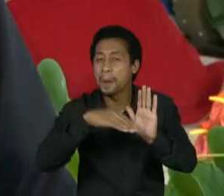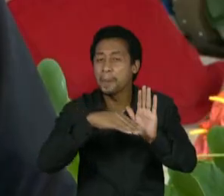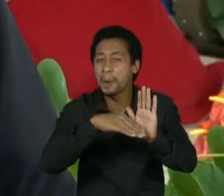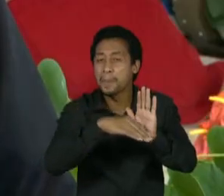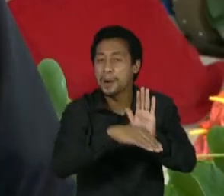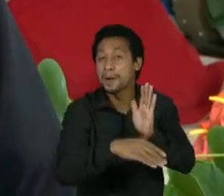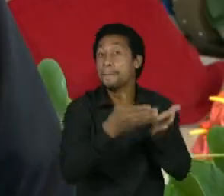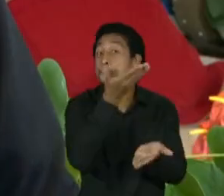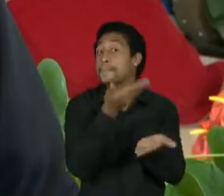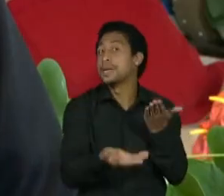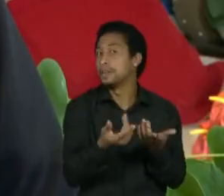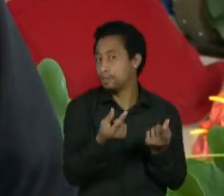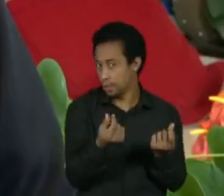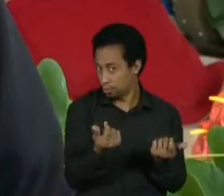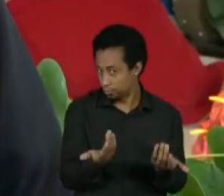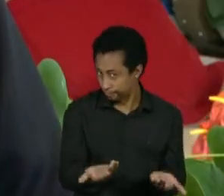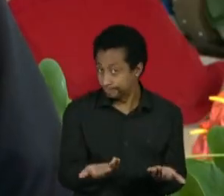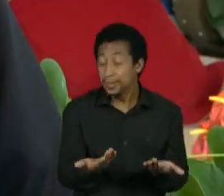pincel na mão?